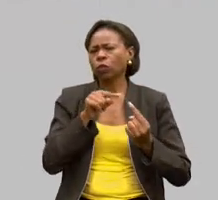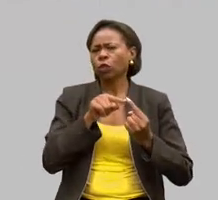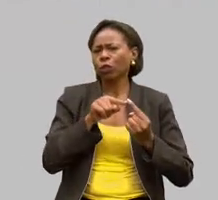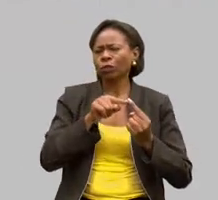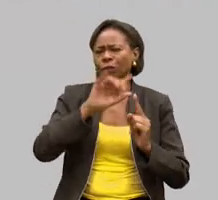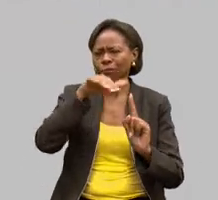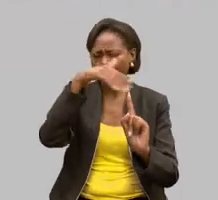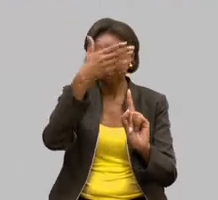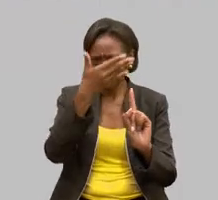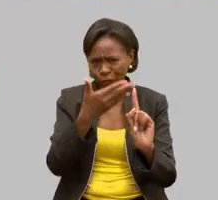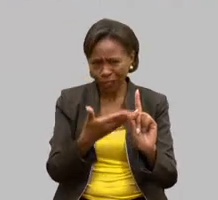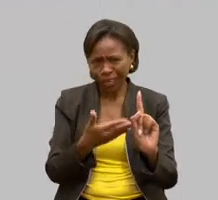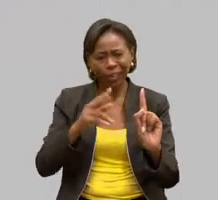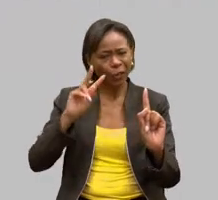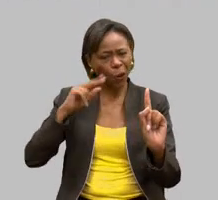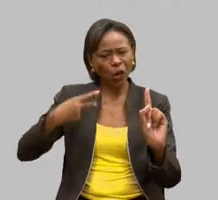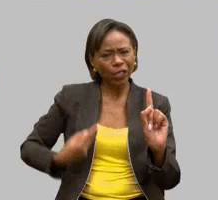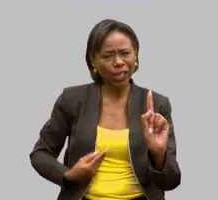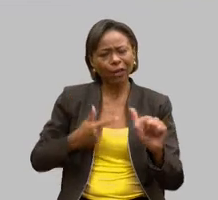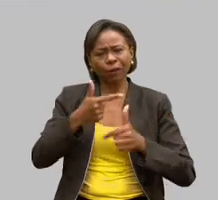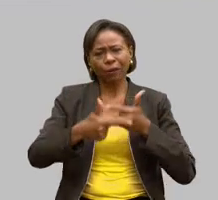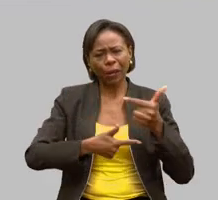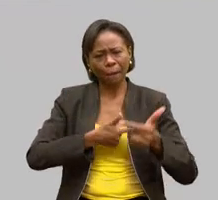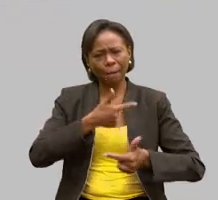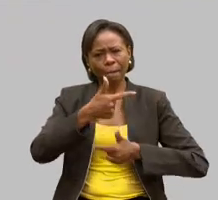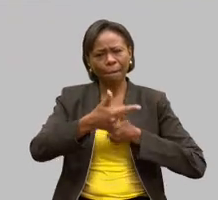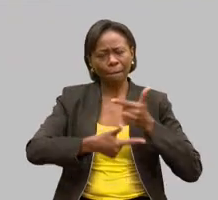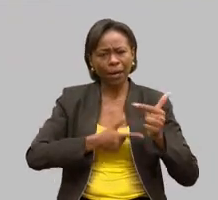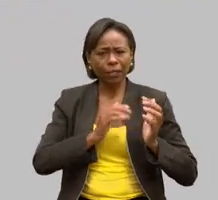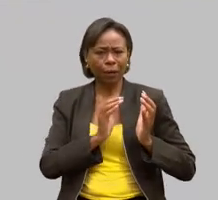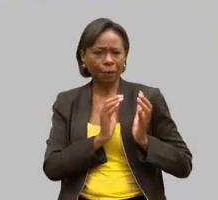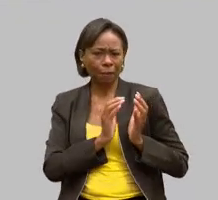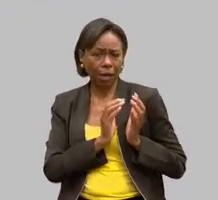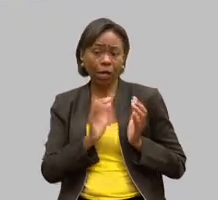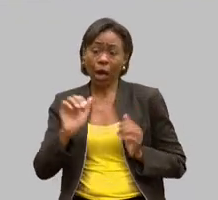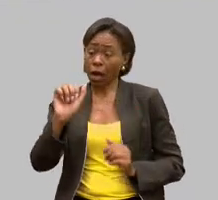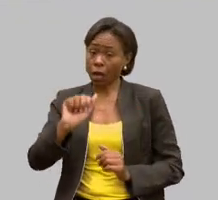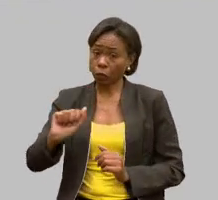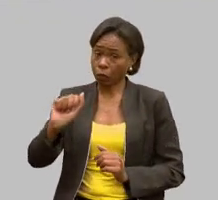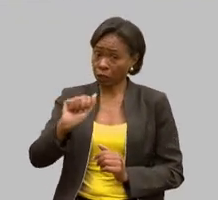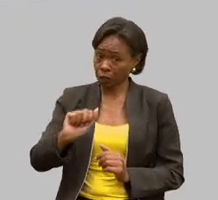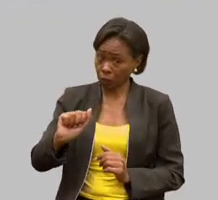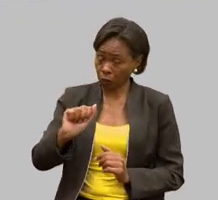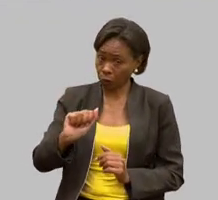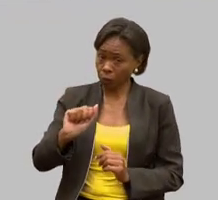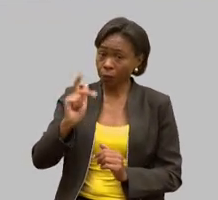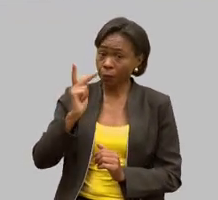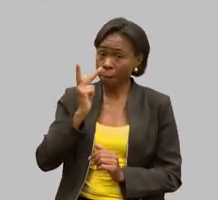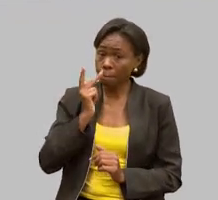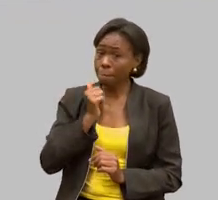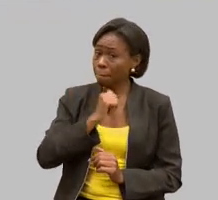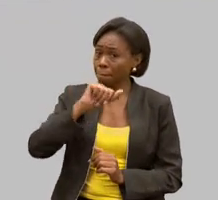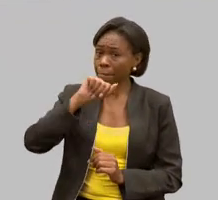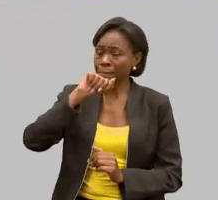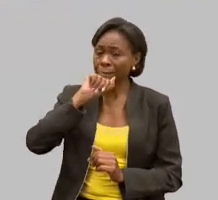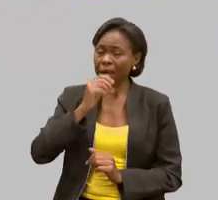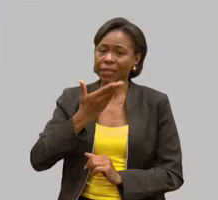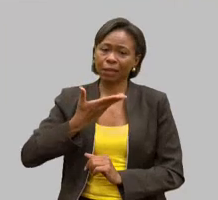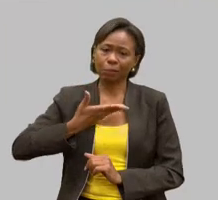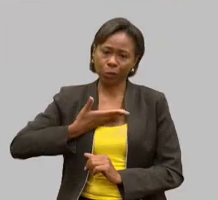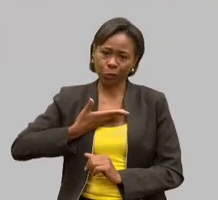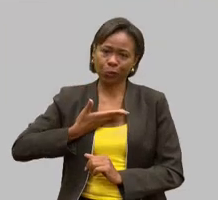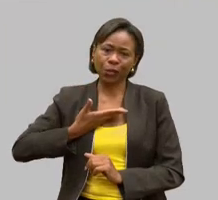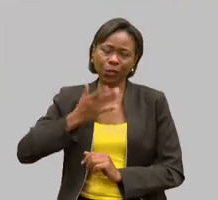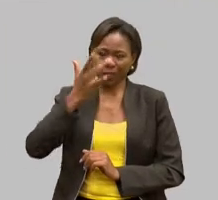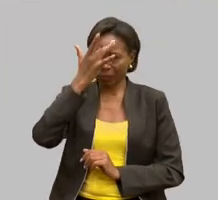trabalho incansável dos voluntários da Paz, as associações de pais e amigos dos excepcionais. Imbuído